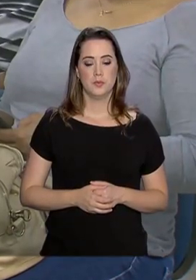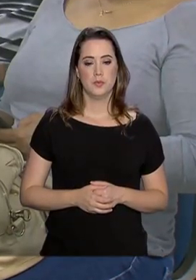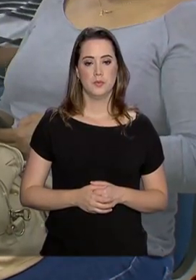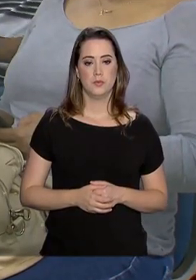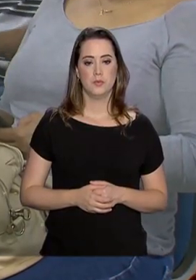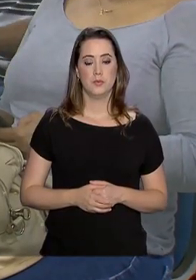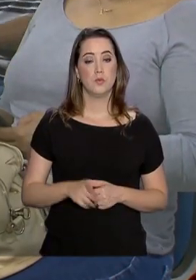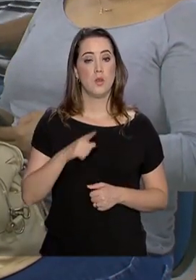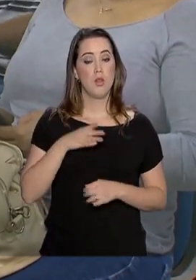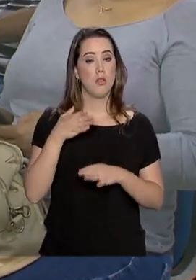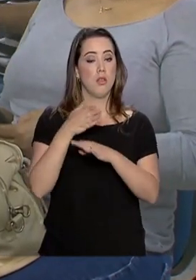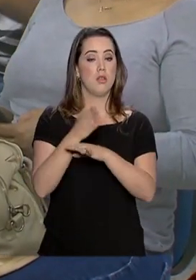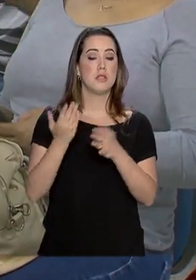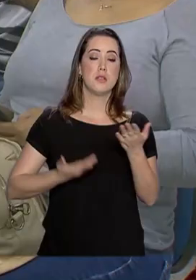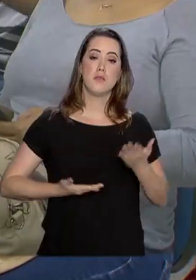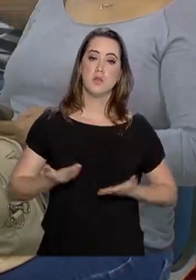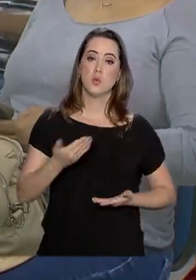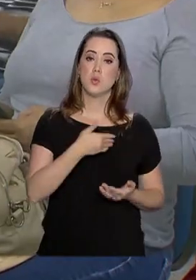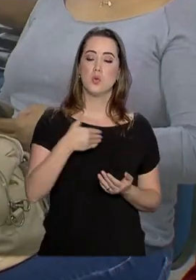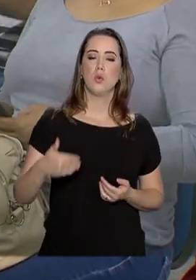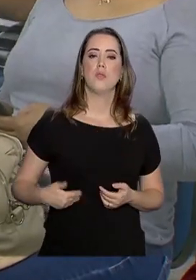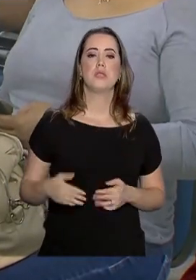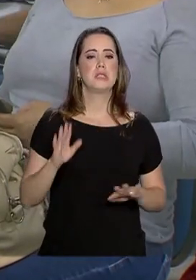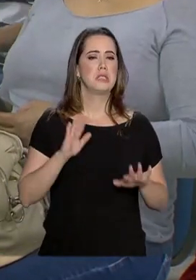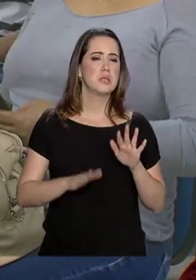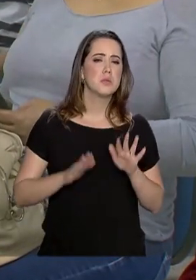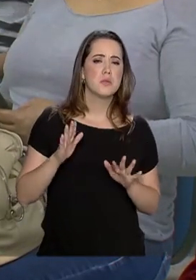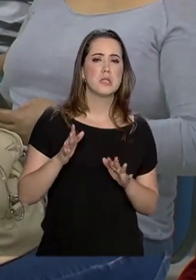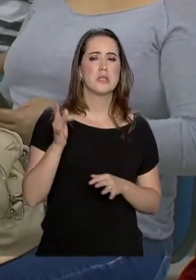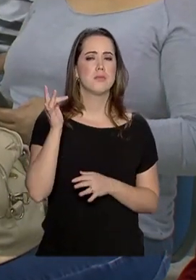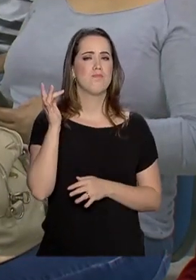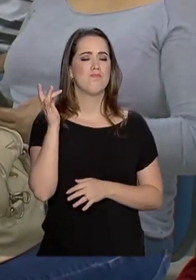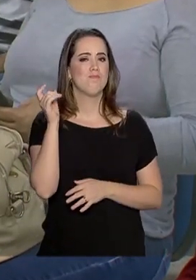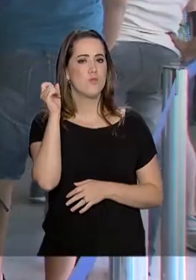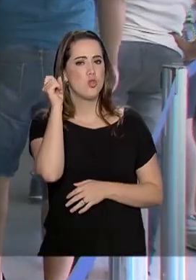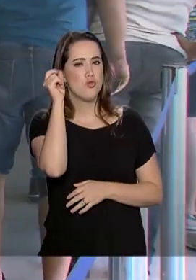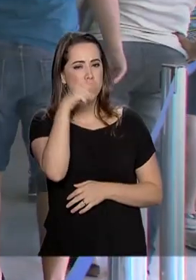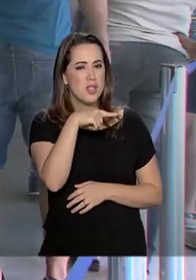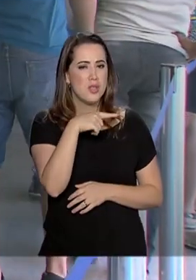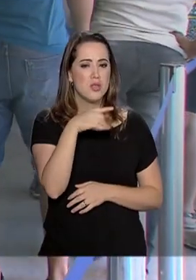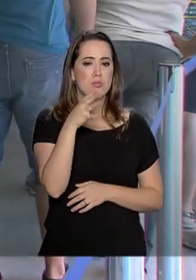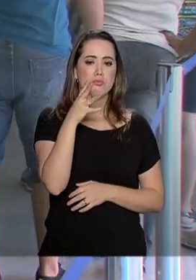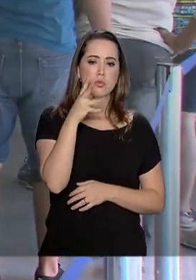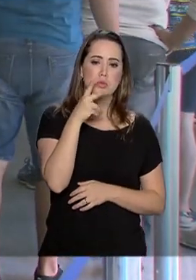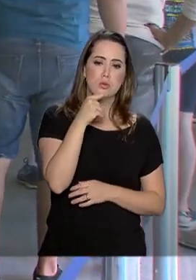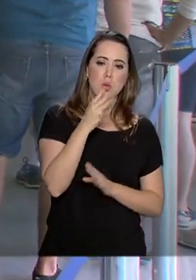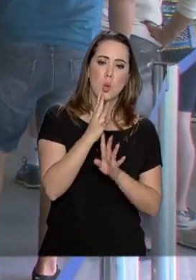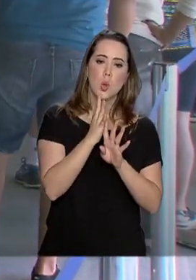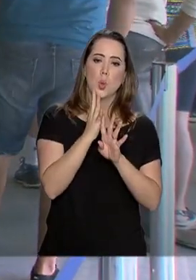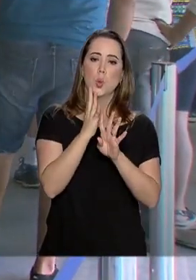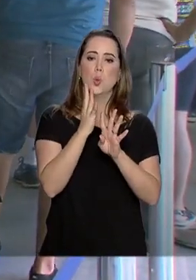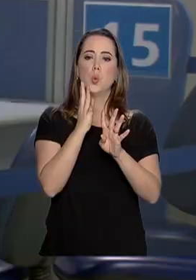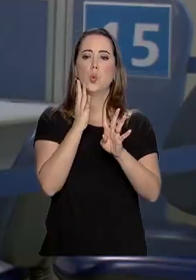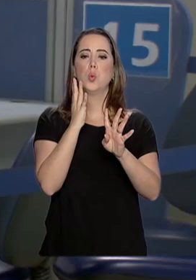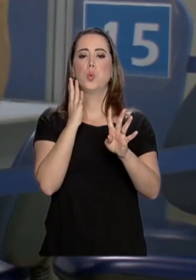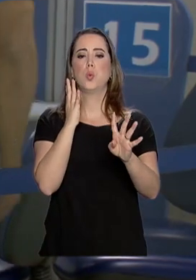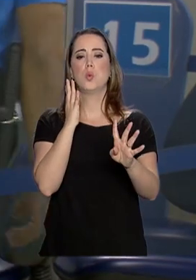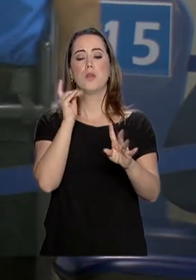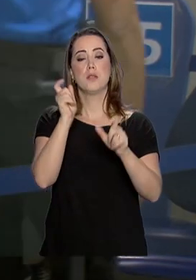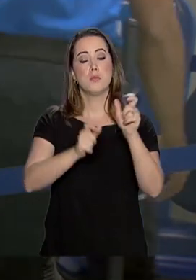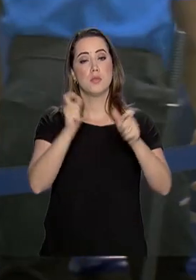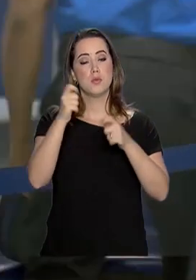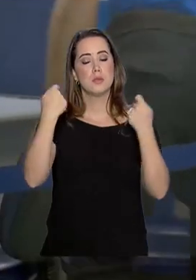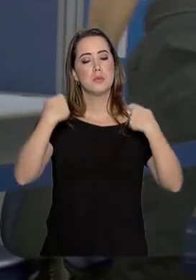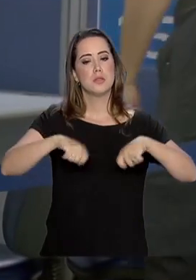Ter acesso a um serviço público nem sempre é simples e rápido. Além de enfrentar longas filas, o